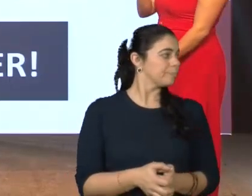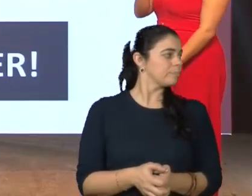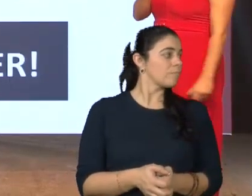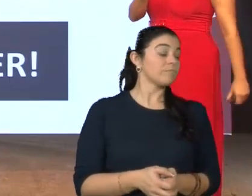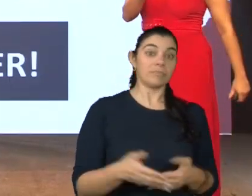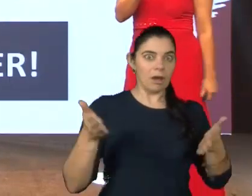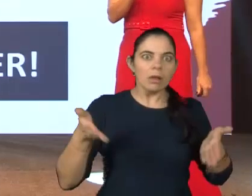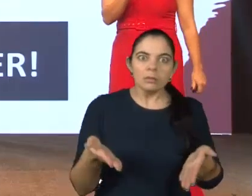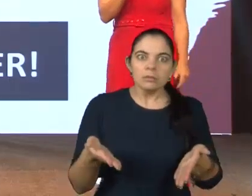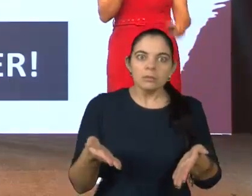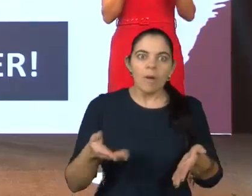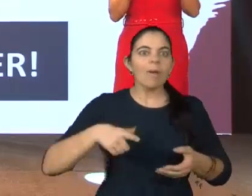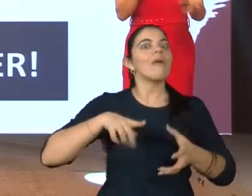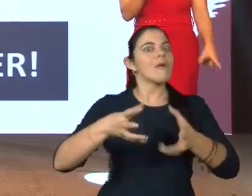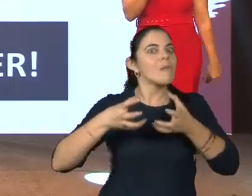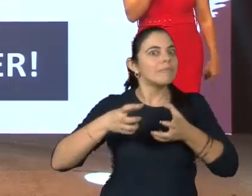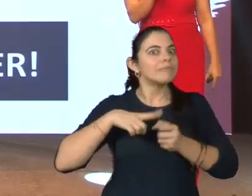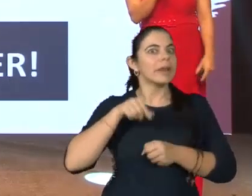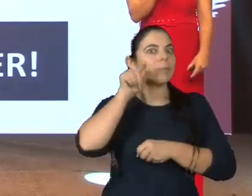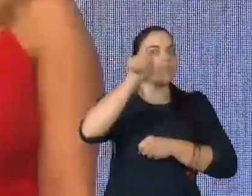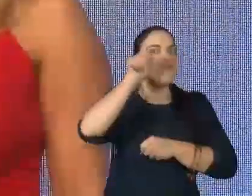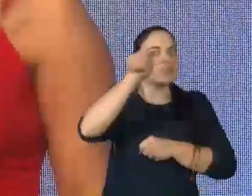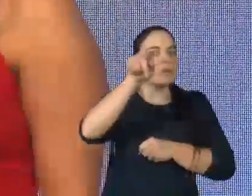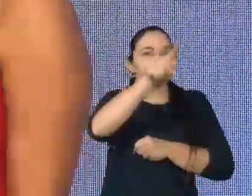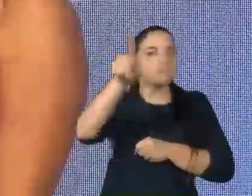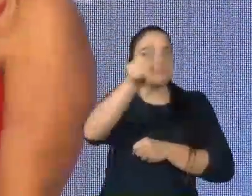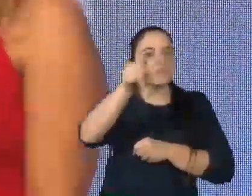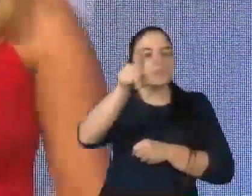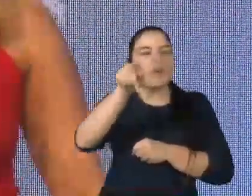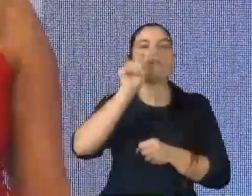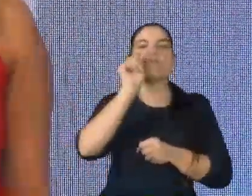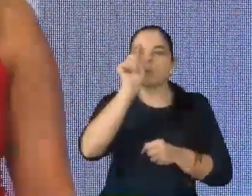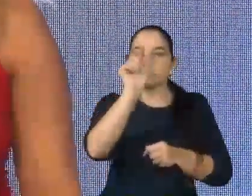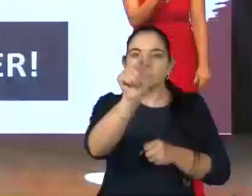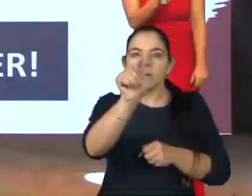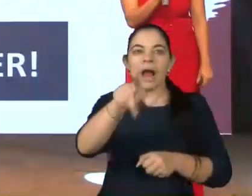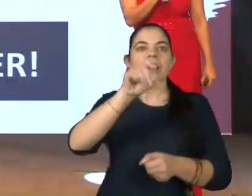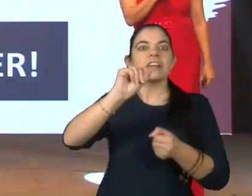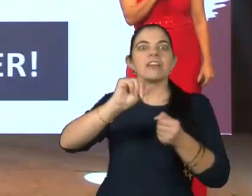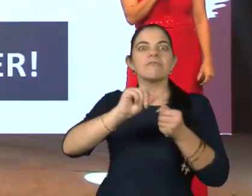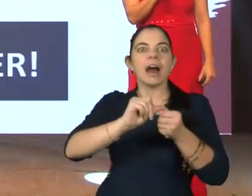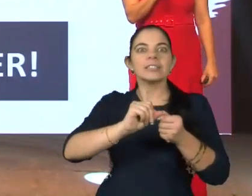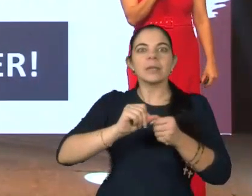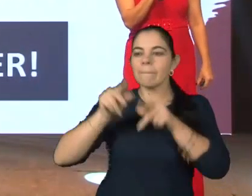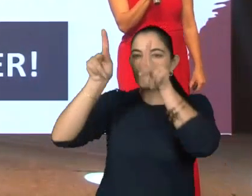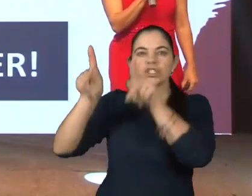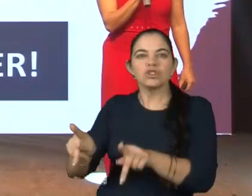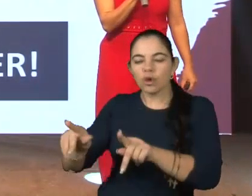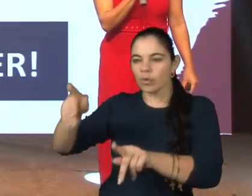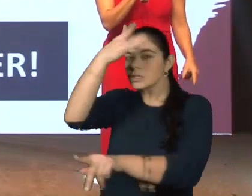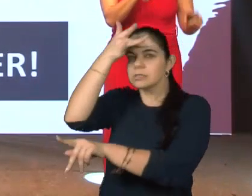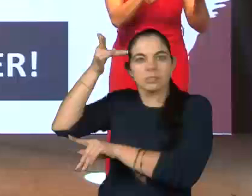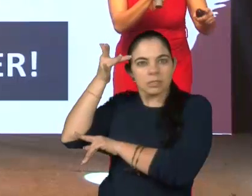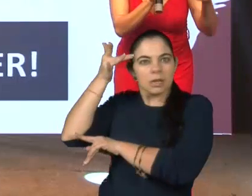E agora, eu quero dizer para você, professor, você faz gente, você